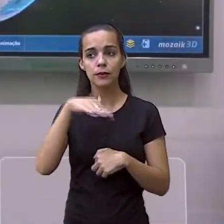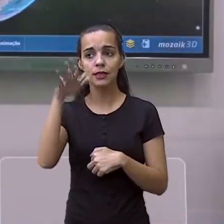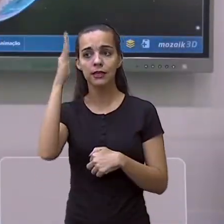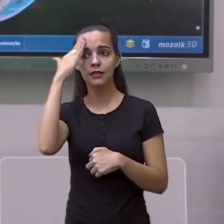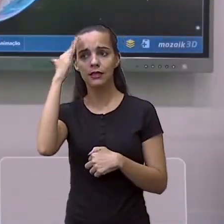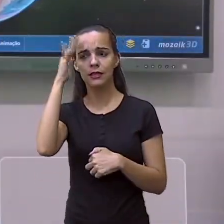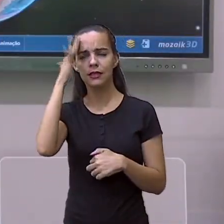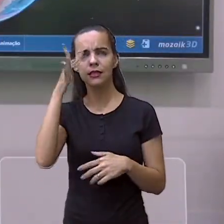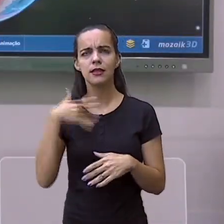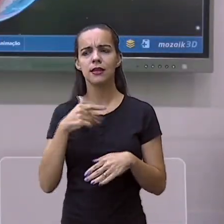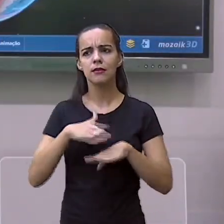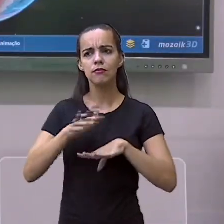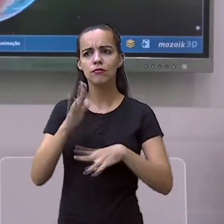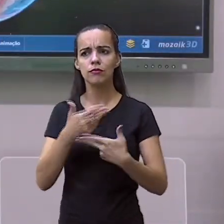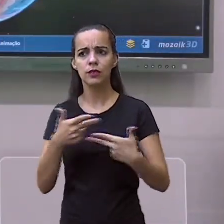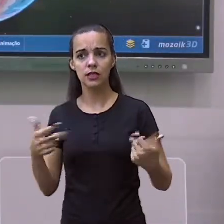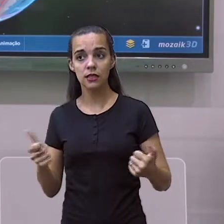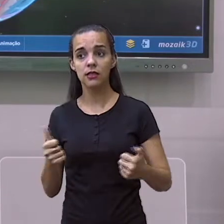muitas das vezes,